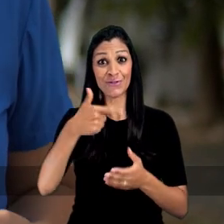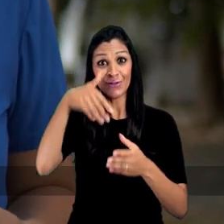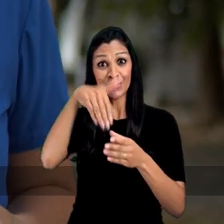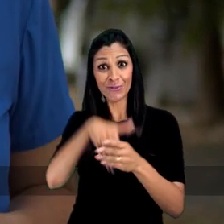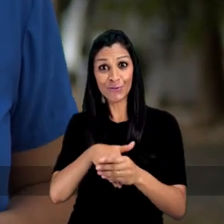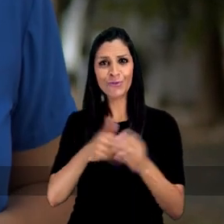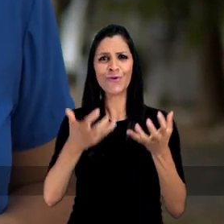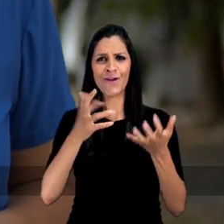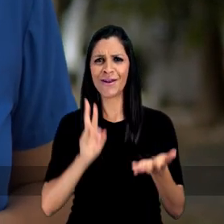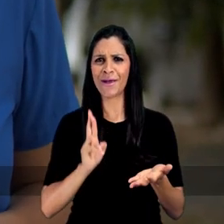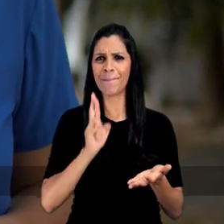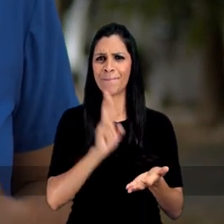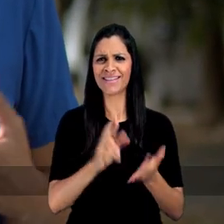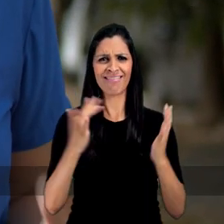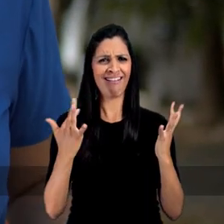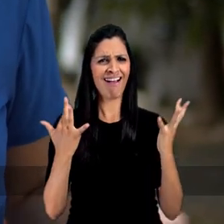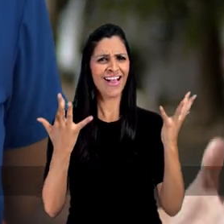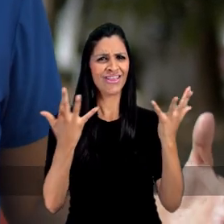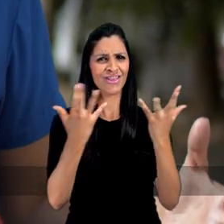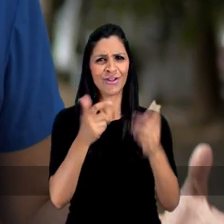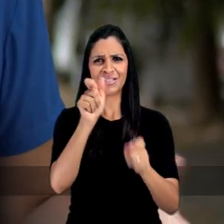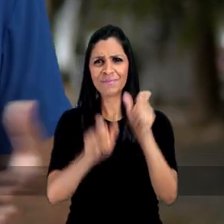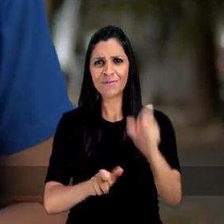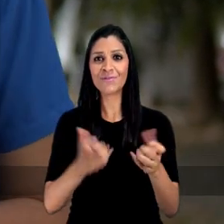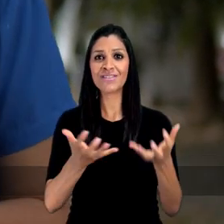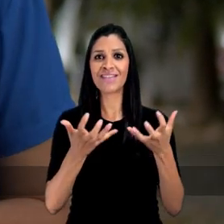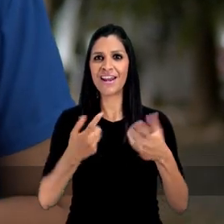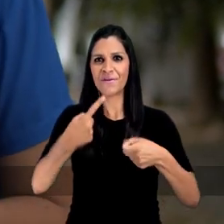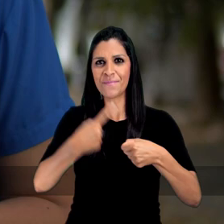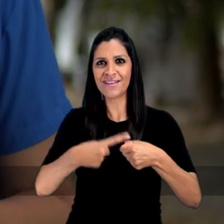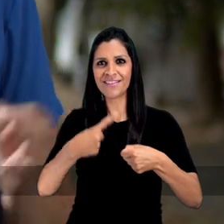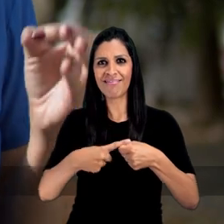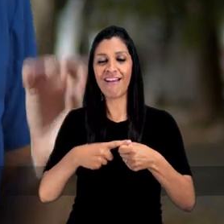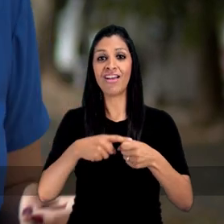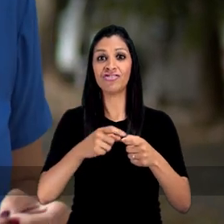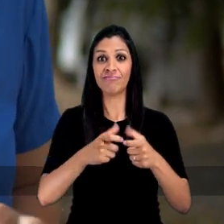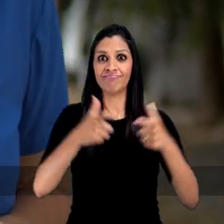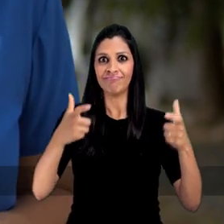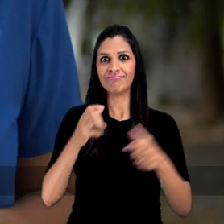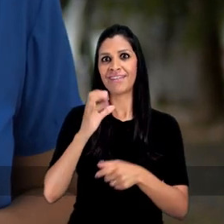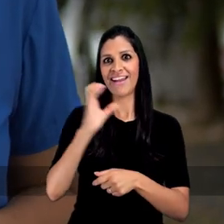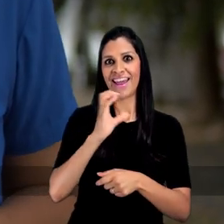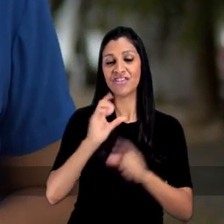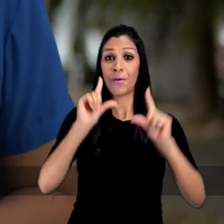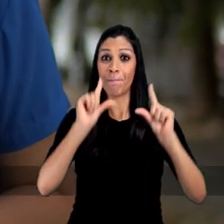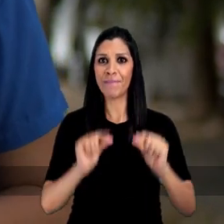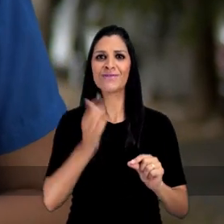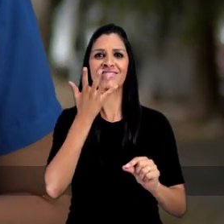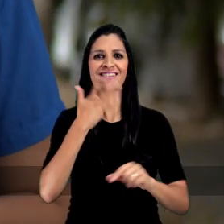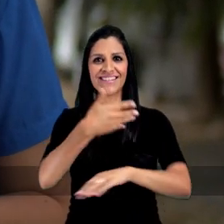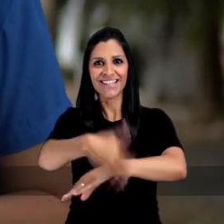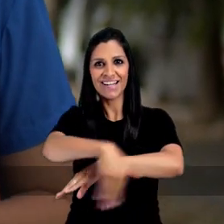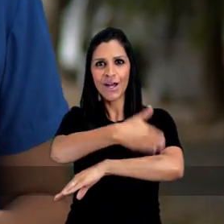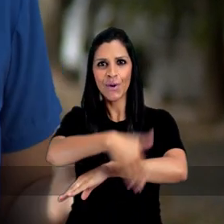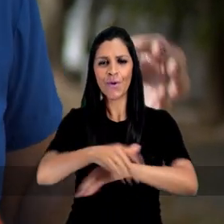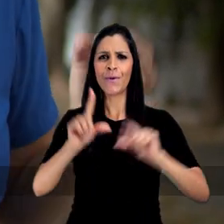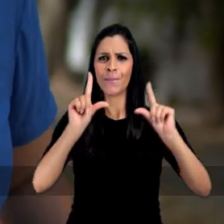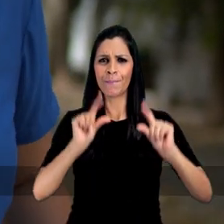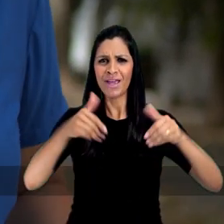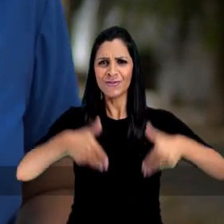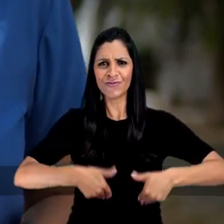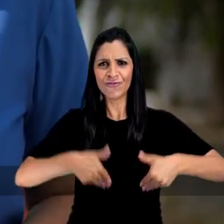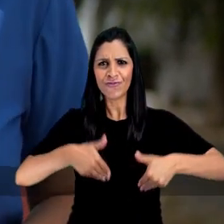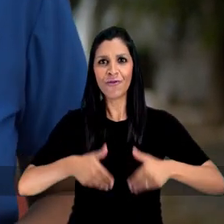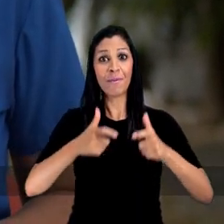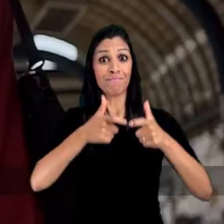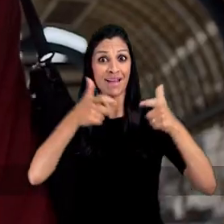No segundo turno, eu quero representar todas e todos que desejam uma cidade com mais creches e menos crianças nas ruas, com menos